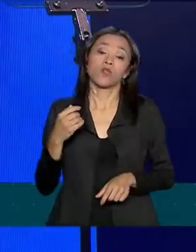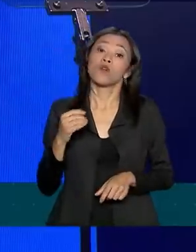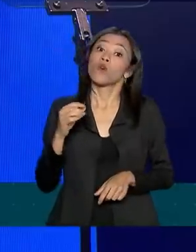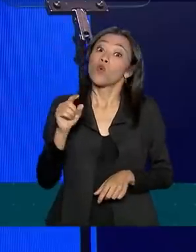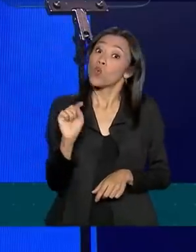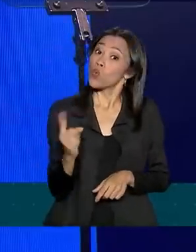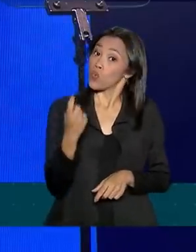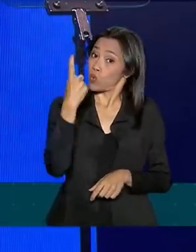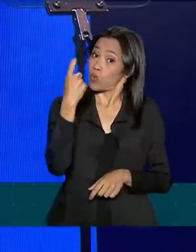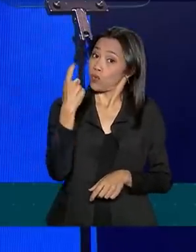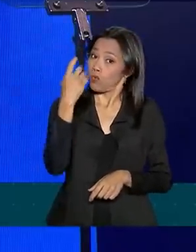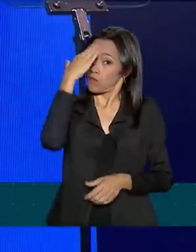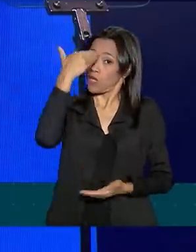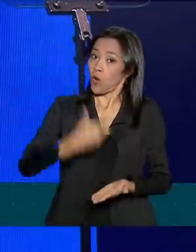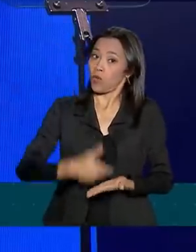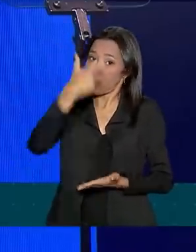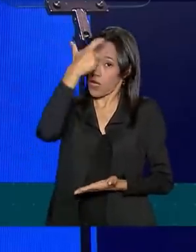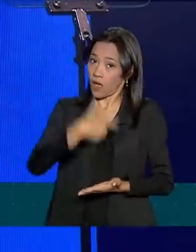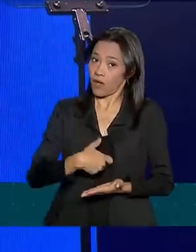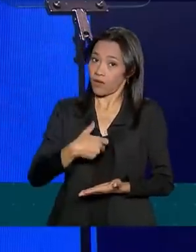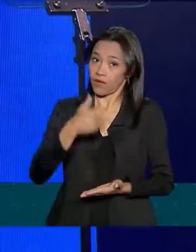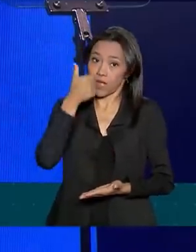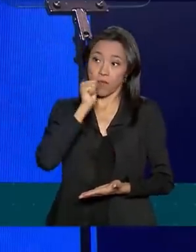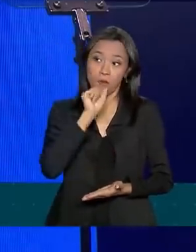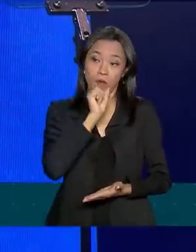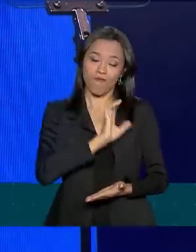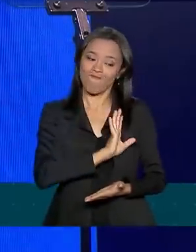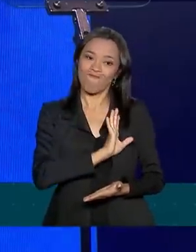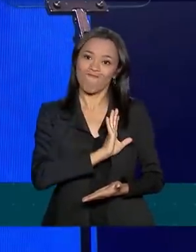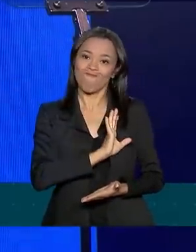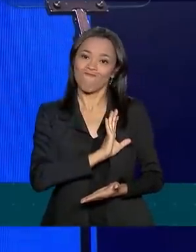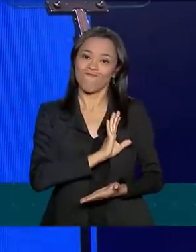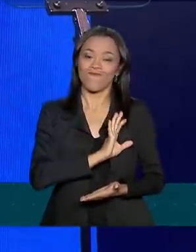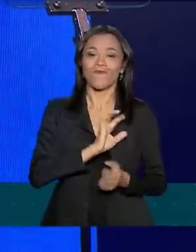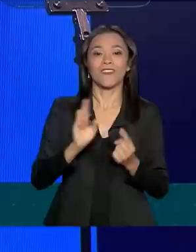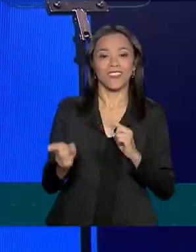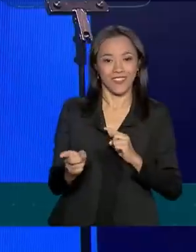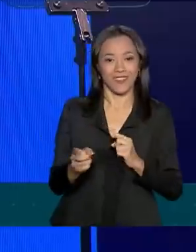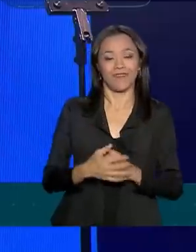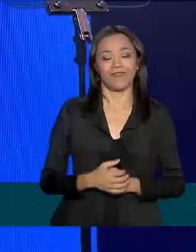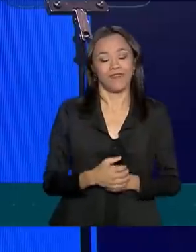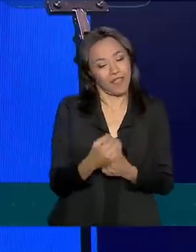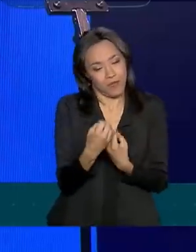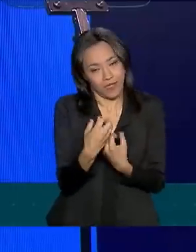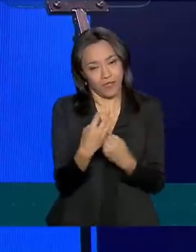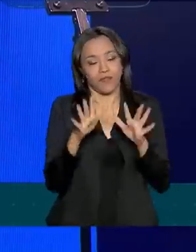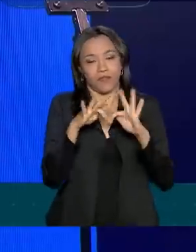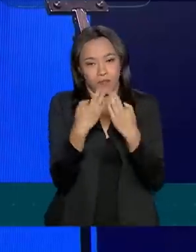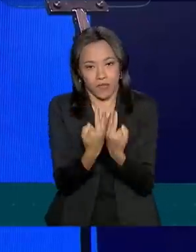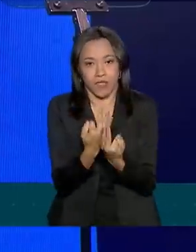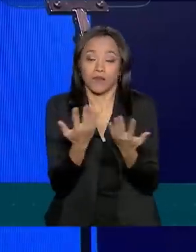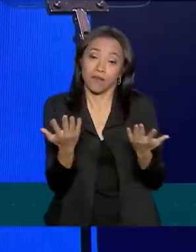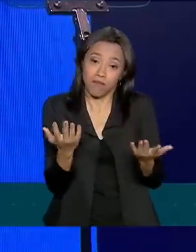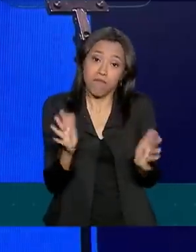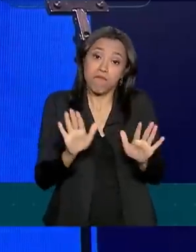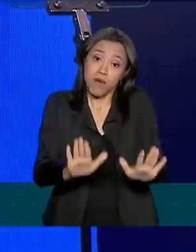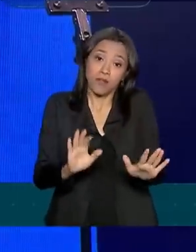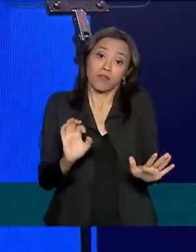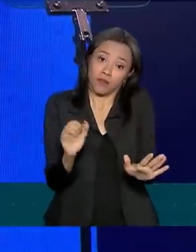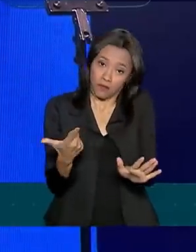confiar sou eu. Aí minha mãe pulava. E a única mulher sou eu também. Mas, obviamente,